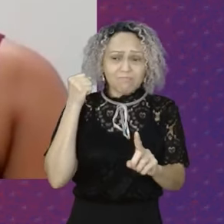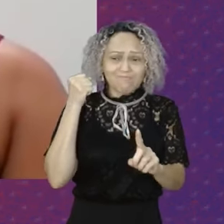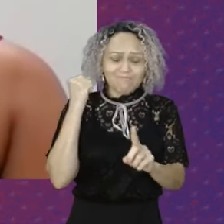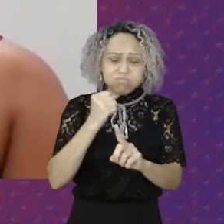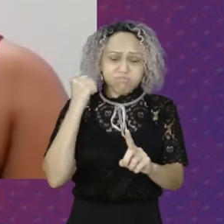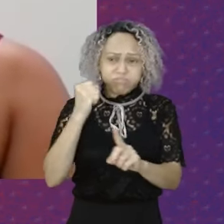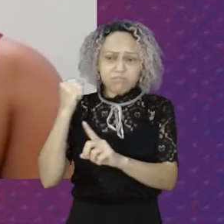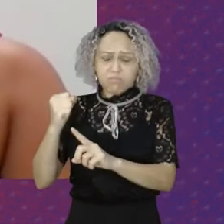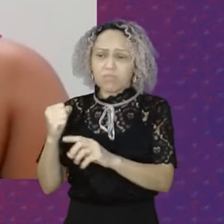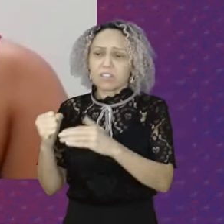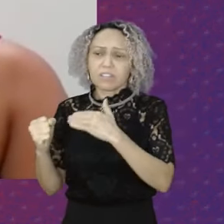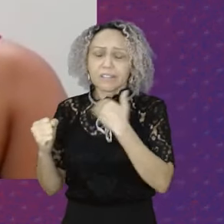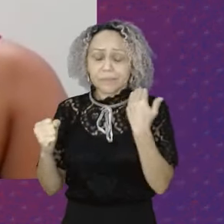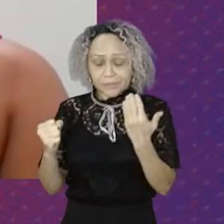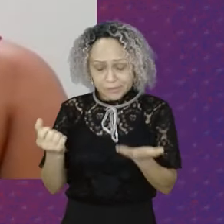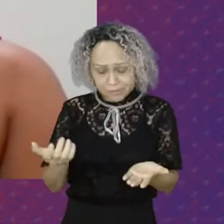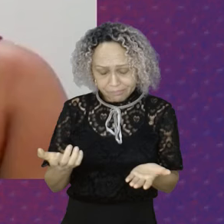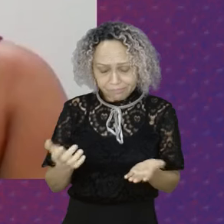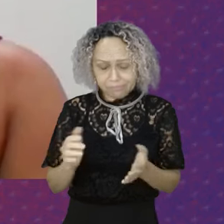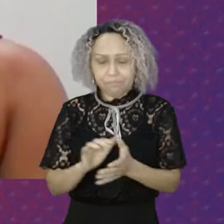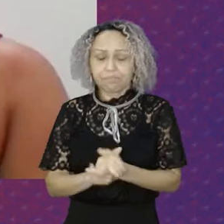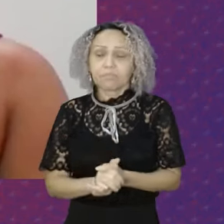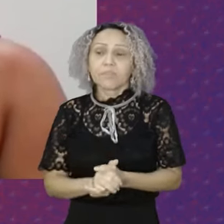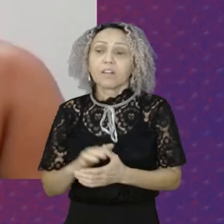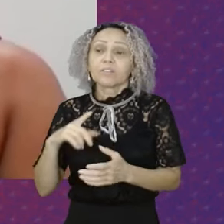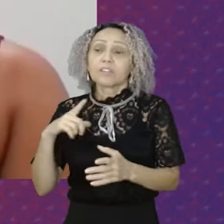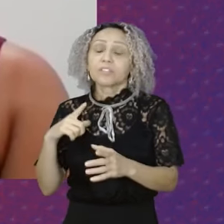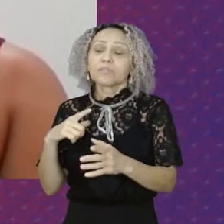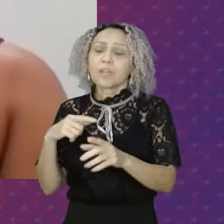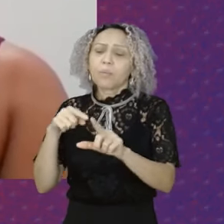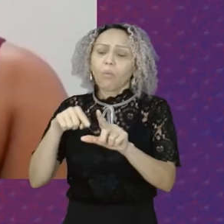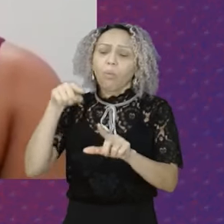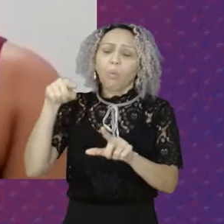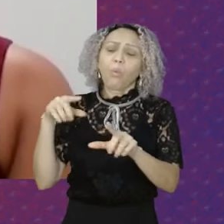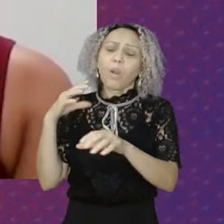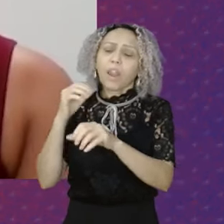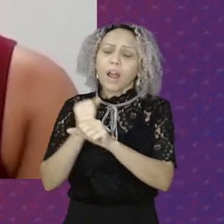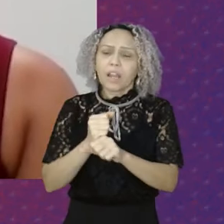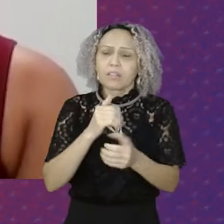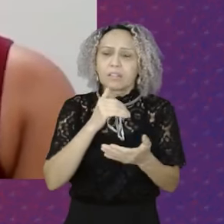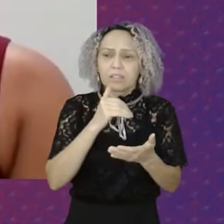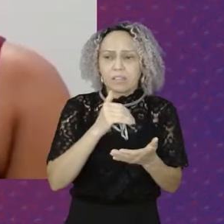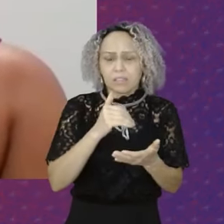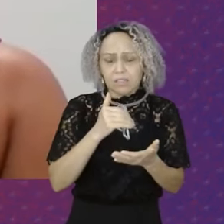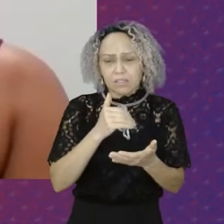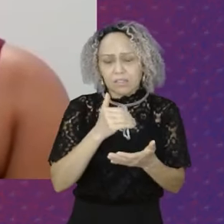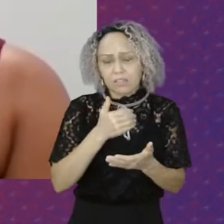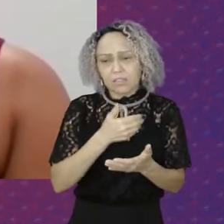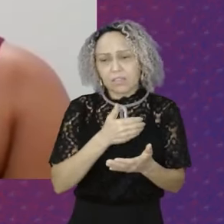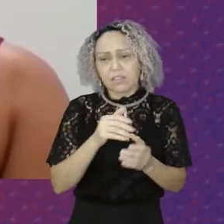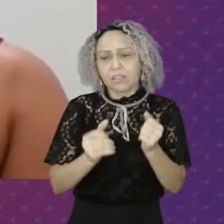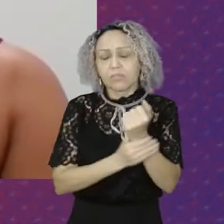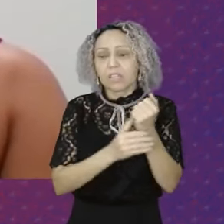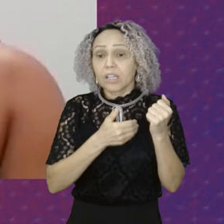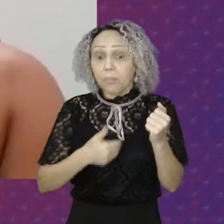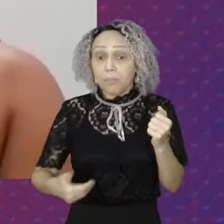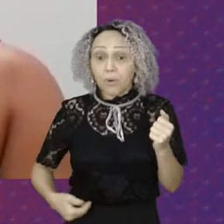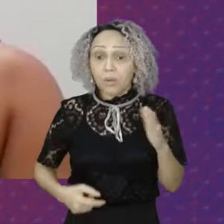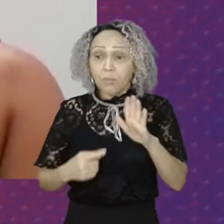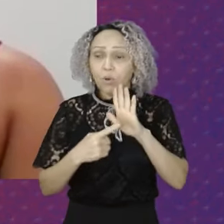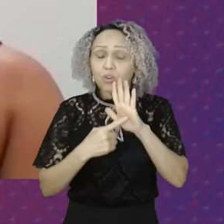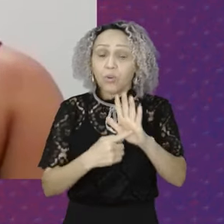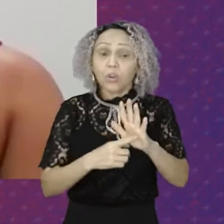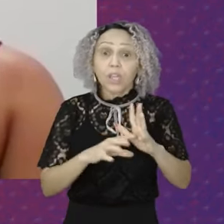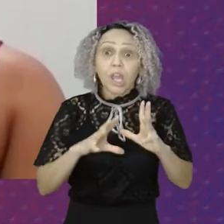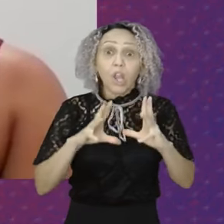Fórum Brasileiro de Segurança Pública Que mostrou Que todos os tipos de violência Contra a mulher Aumentou E aí todos